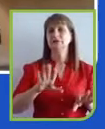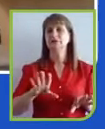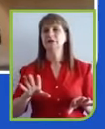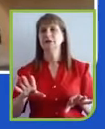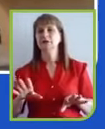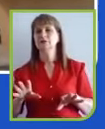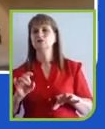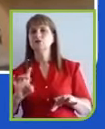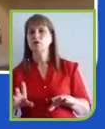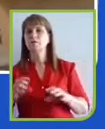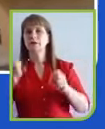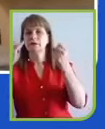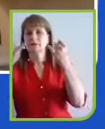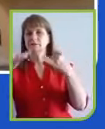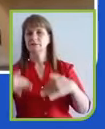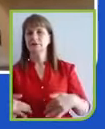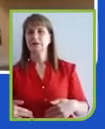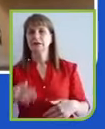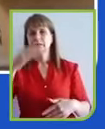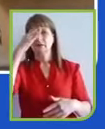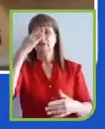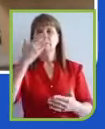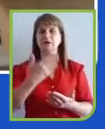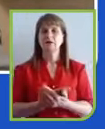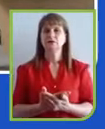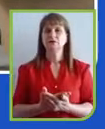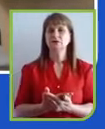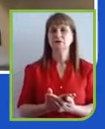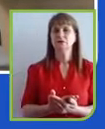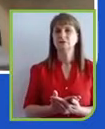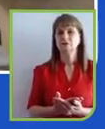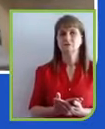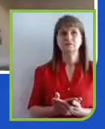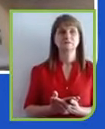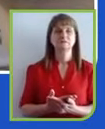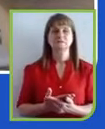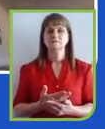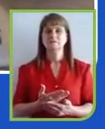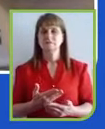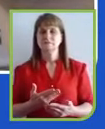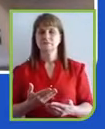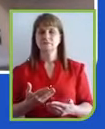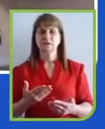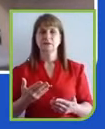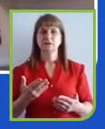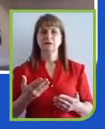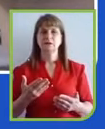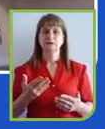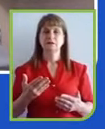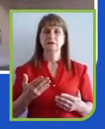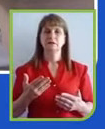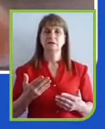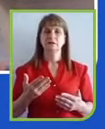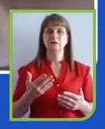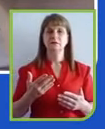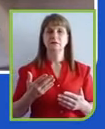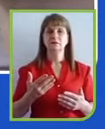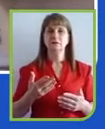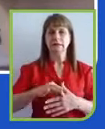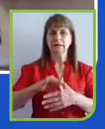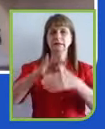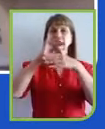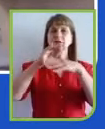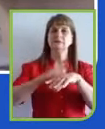acredito piamente, acredito muito mesmo que a liderança faz diferença e acredito que aqueles empresários que ainda não entraram